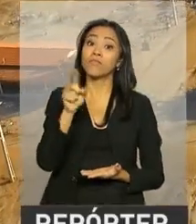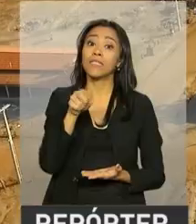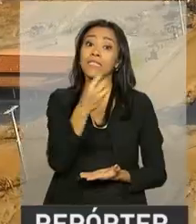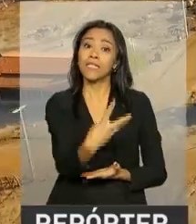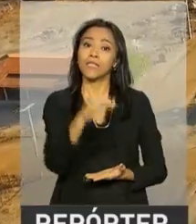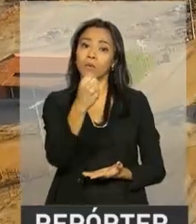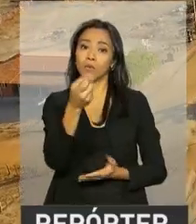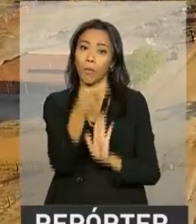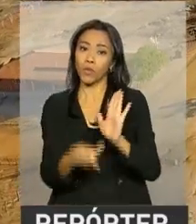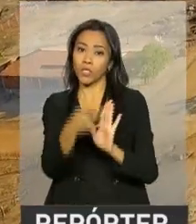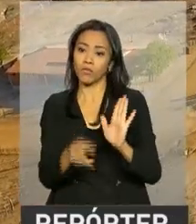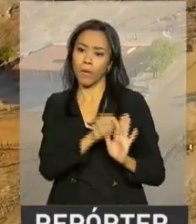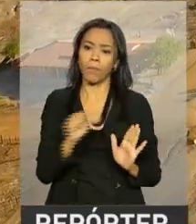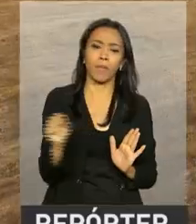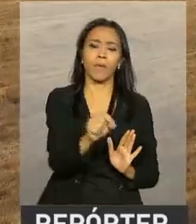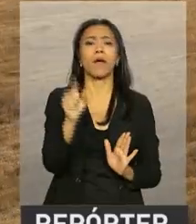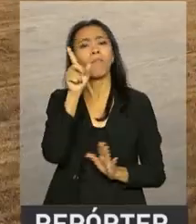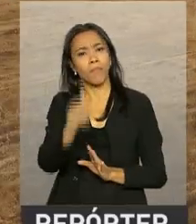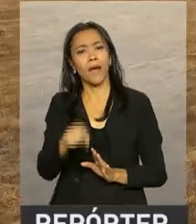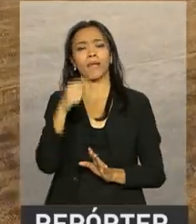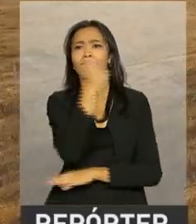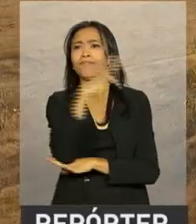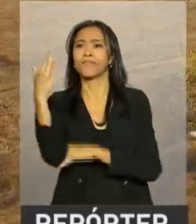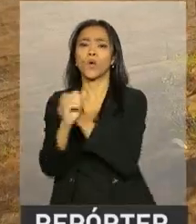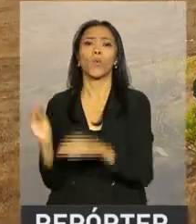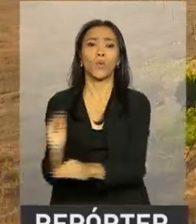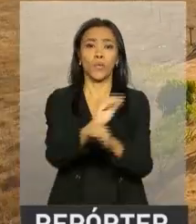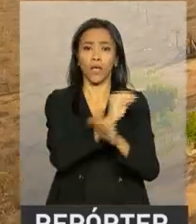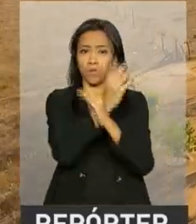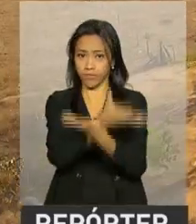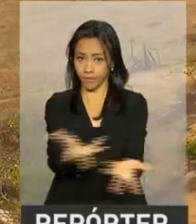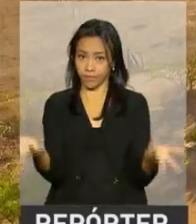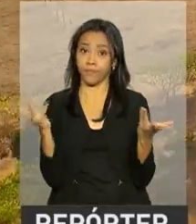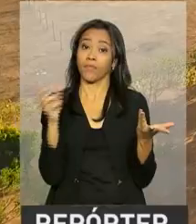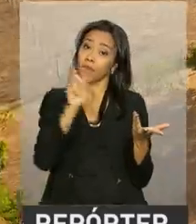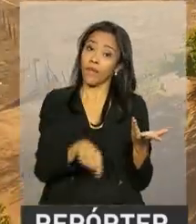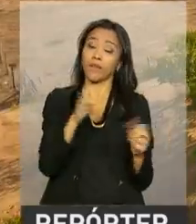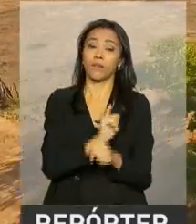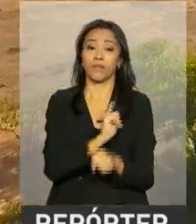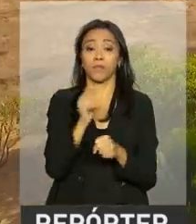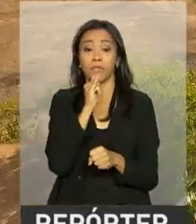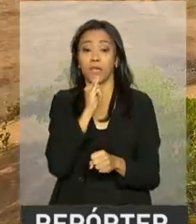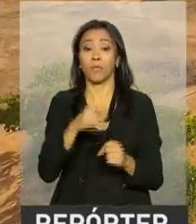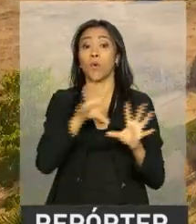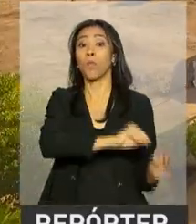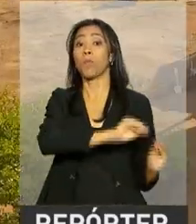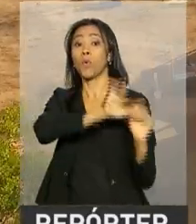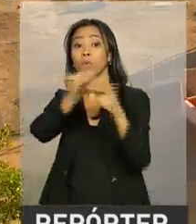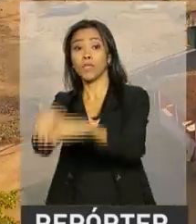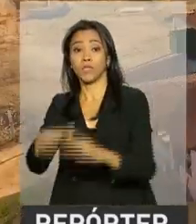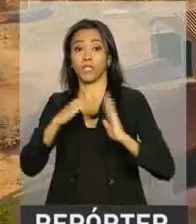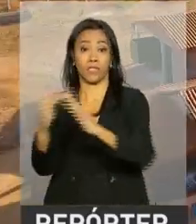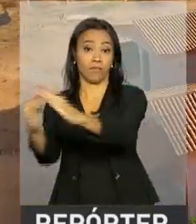projetos para compensar os impactos ambientais e sociais da obra, medidas como o reassentamento de famílias.